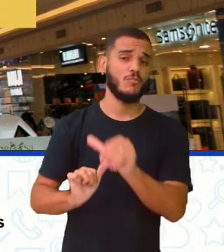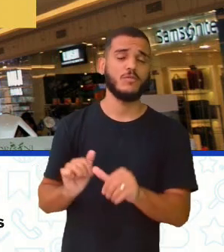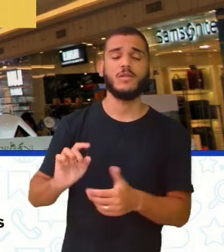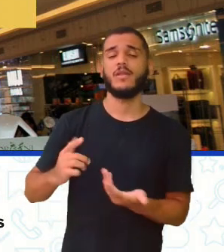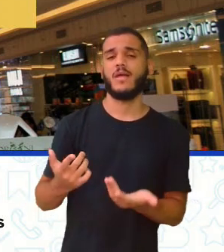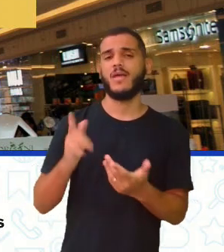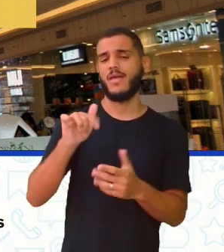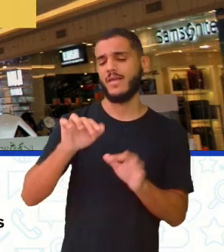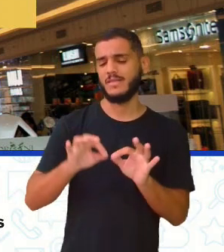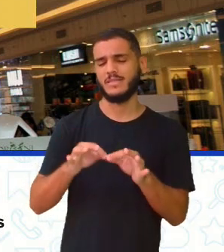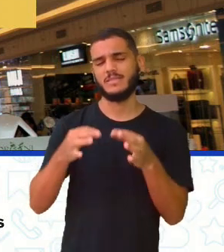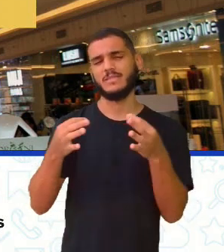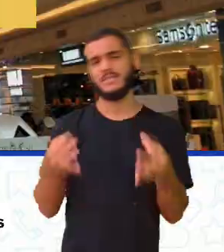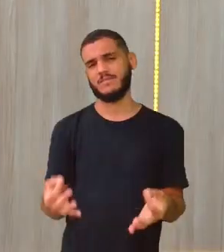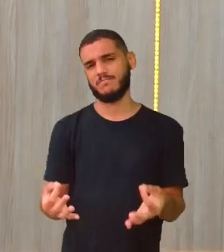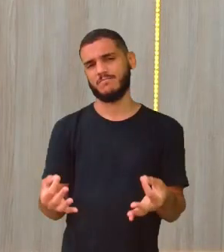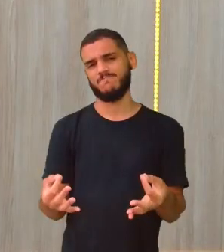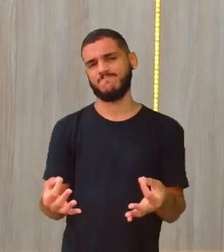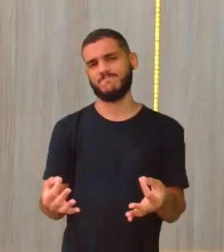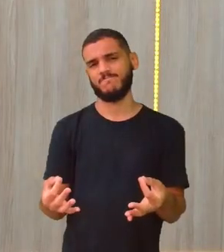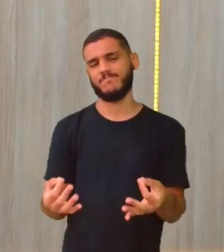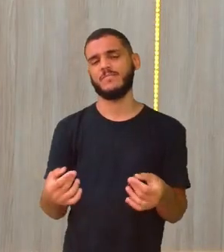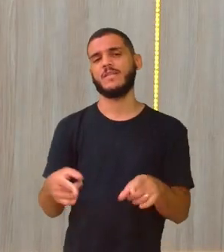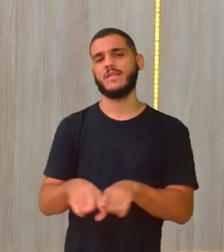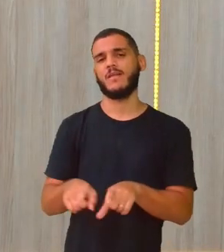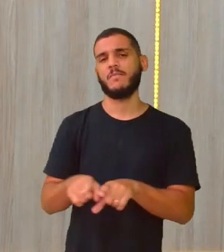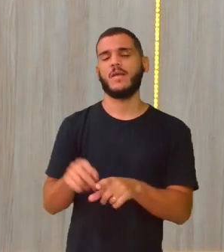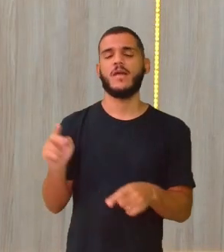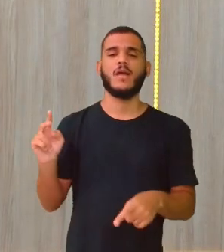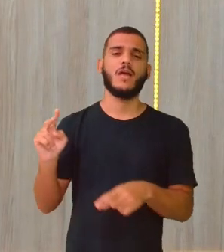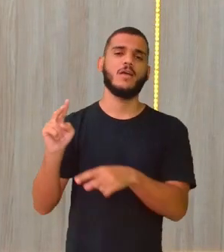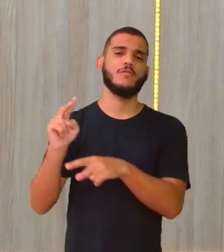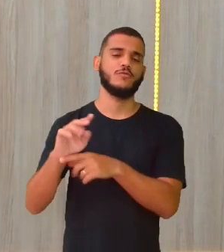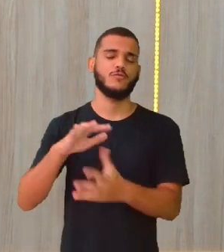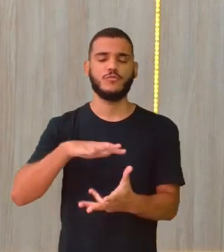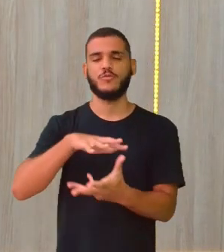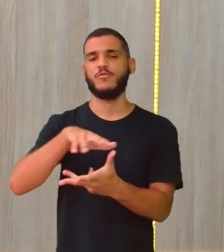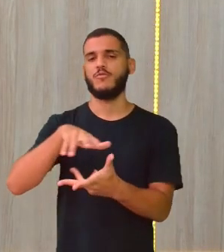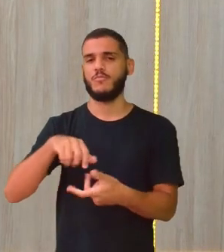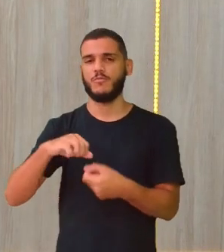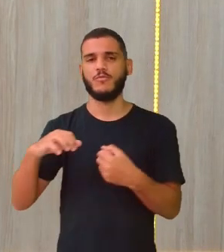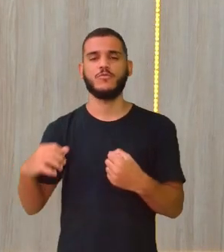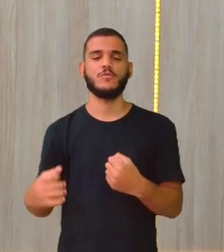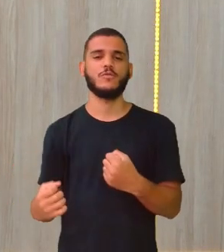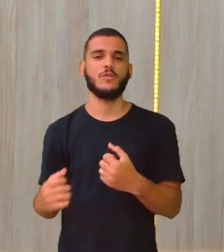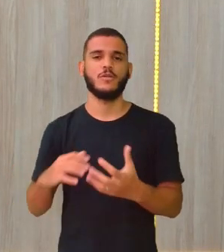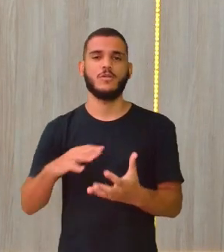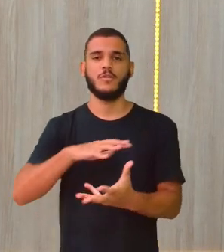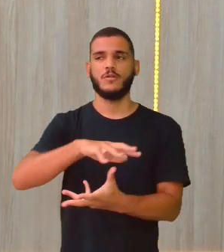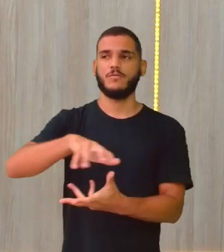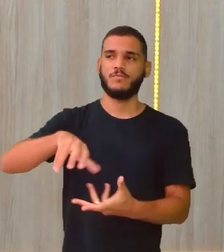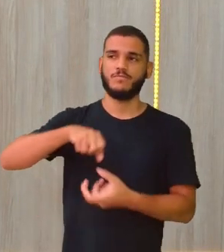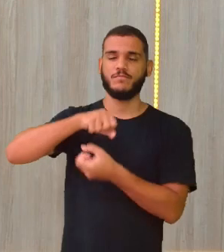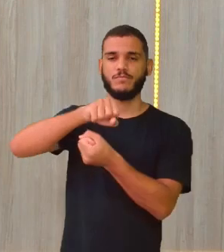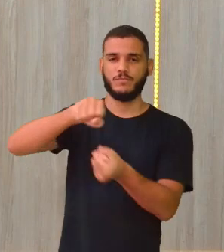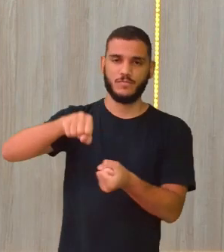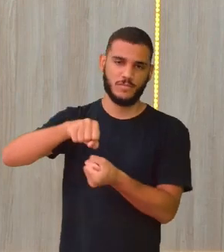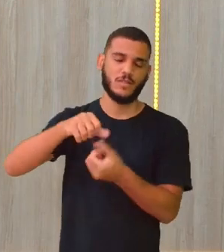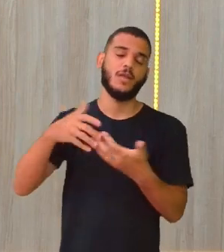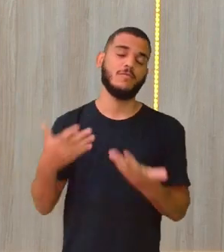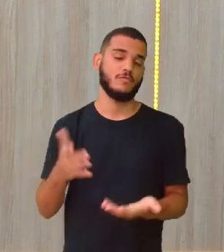uma coisa simples. E aí, está contribuindo para um mundo mais sustentável. A professora Vanessa ali jamais se